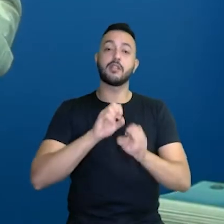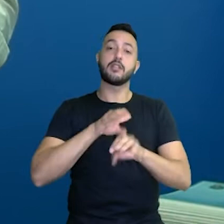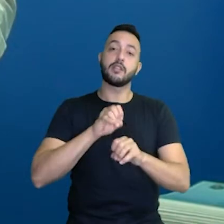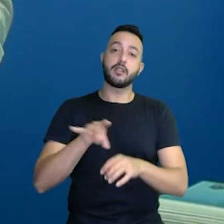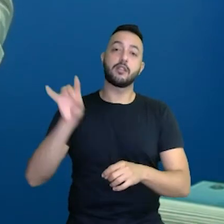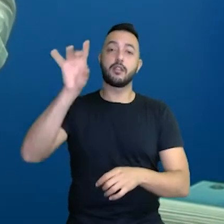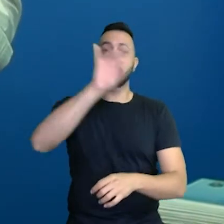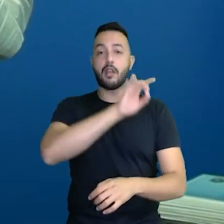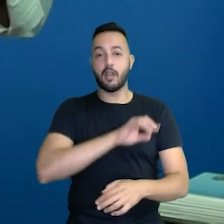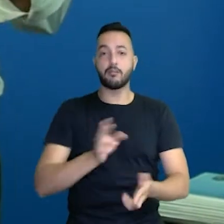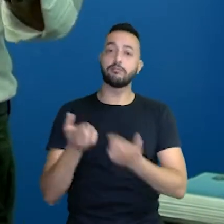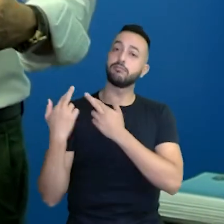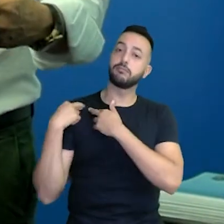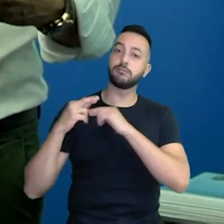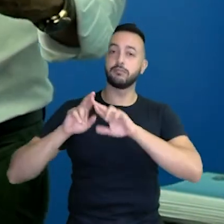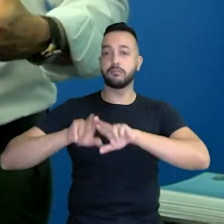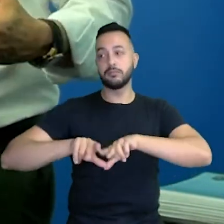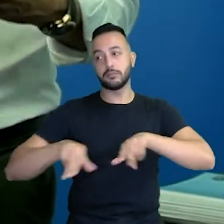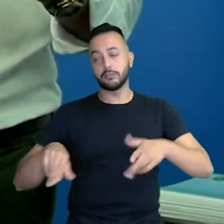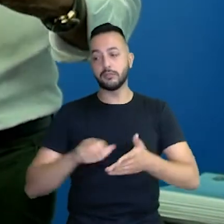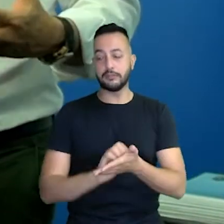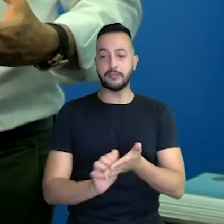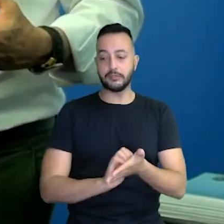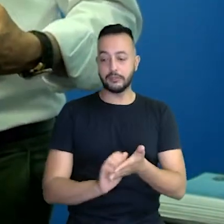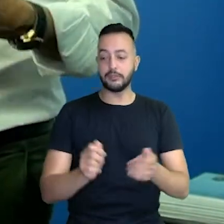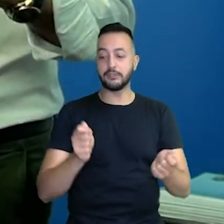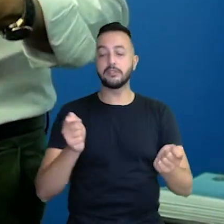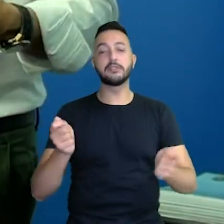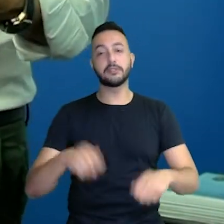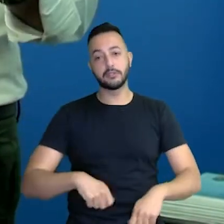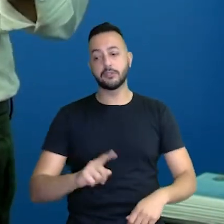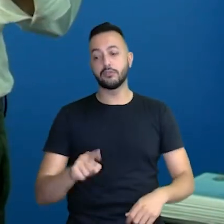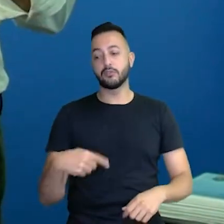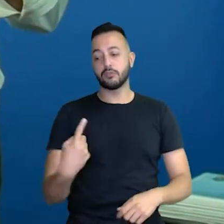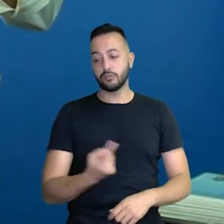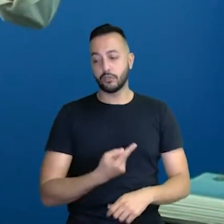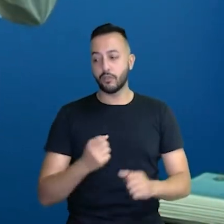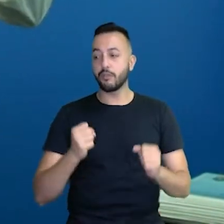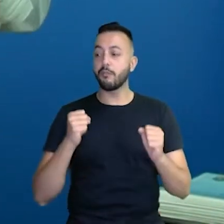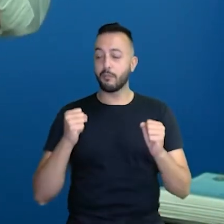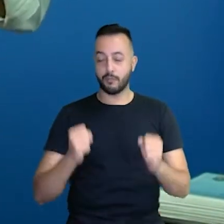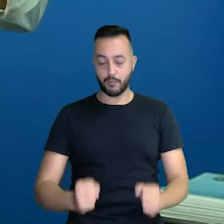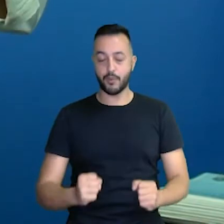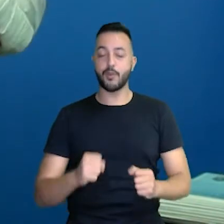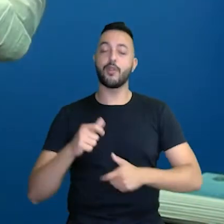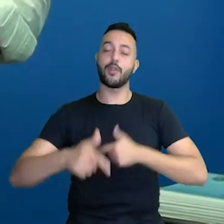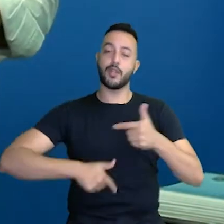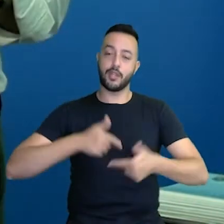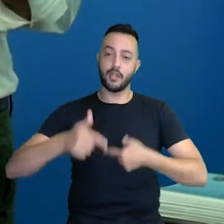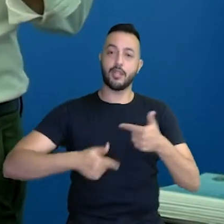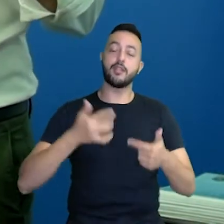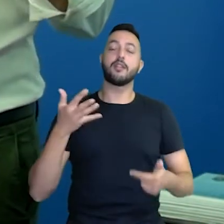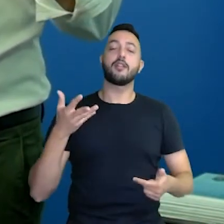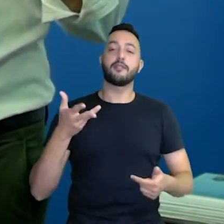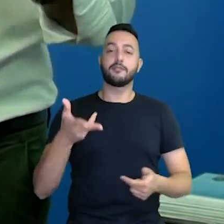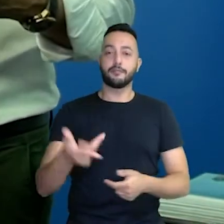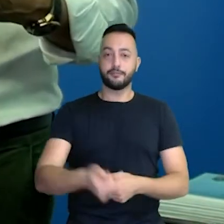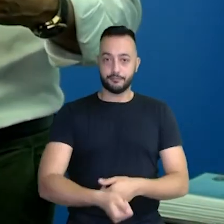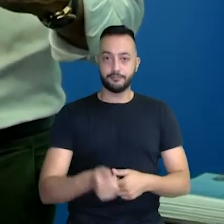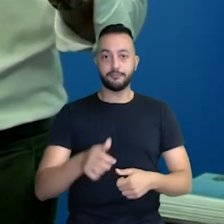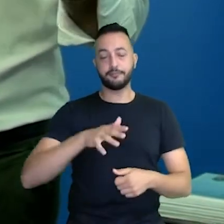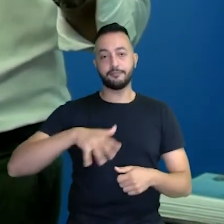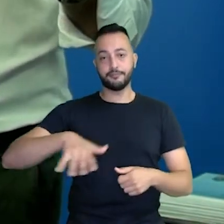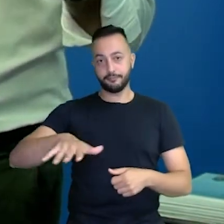suas respectivas funções para que a Secretaria funcione, para que nós possamos fazer um bom trabalho na